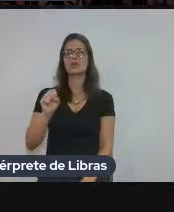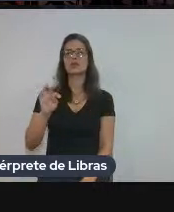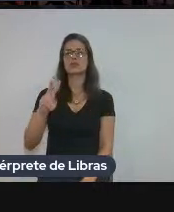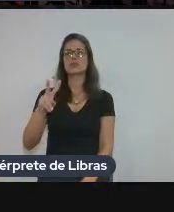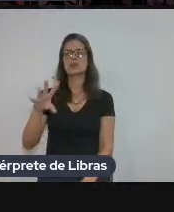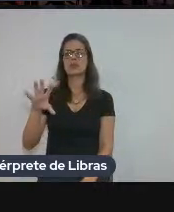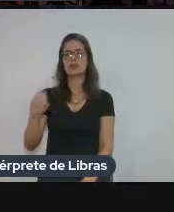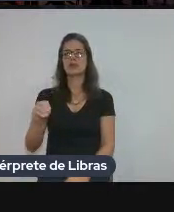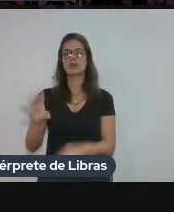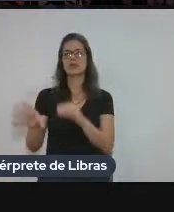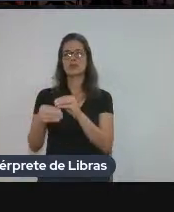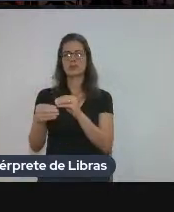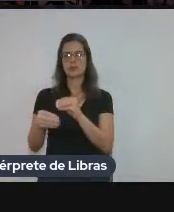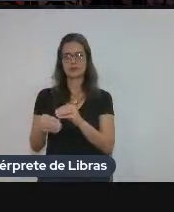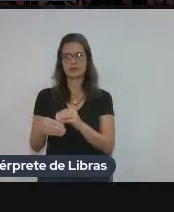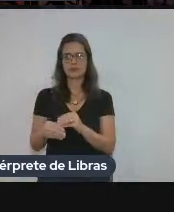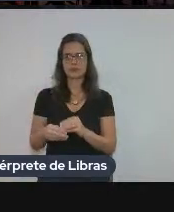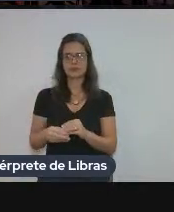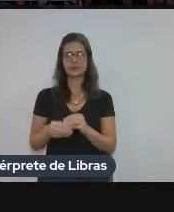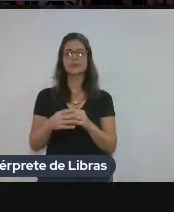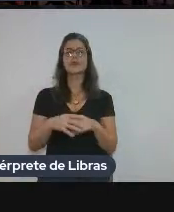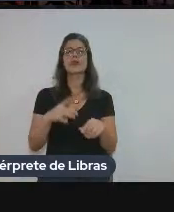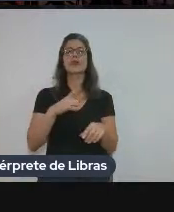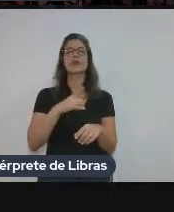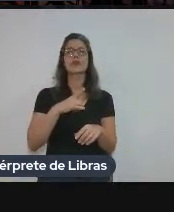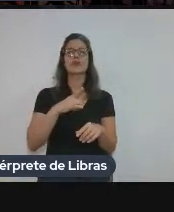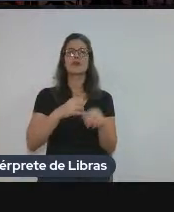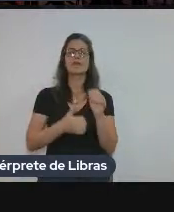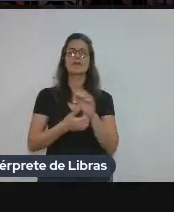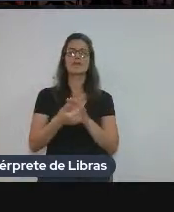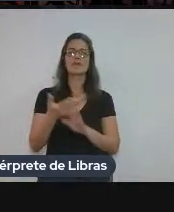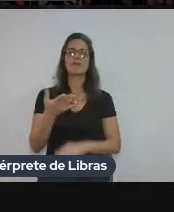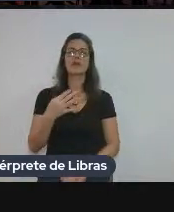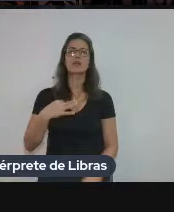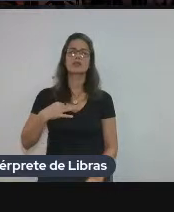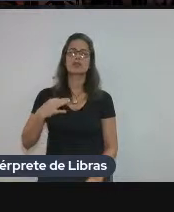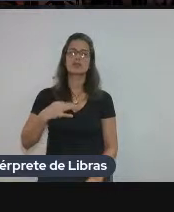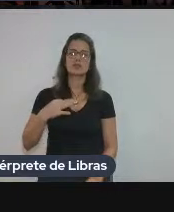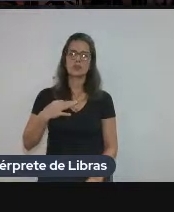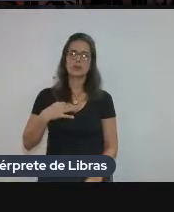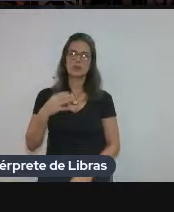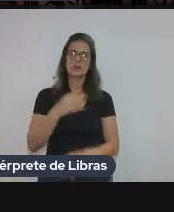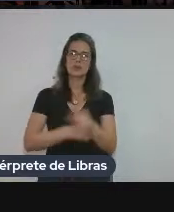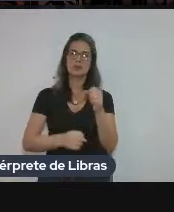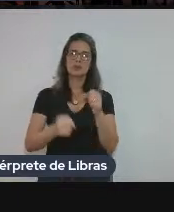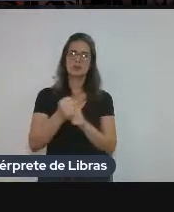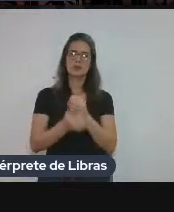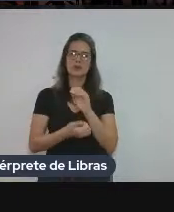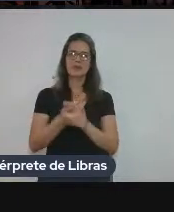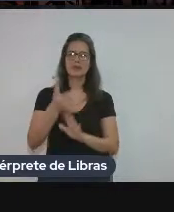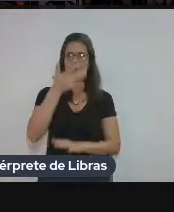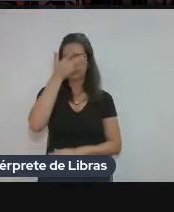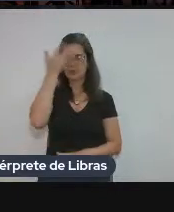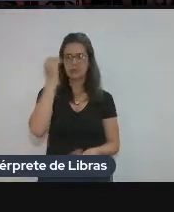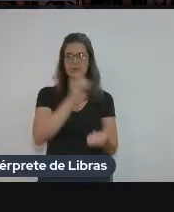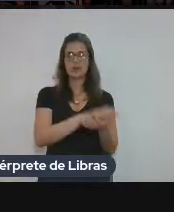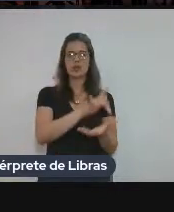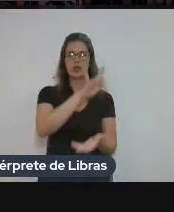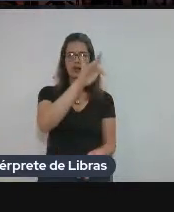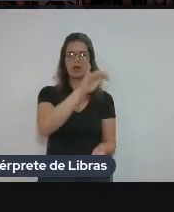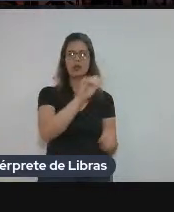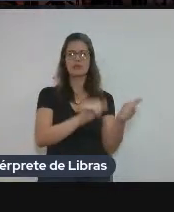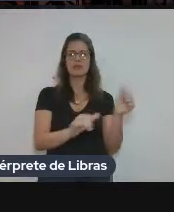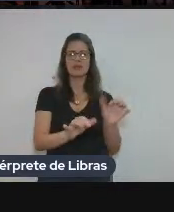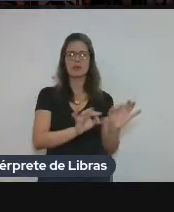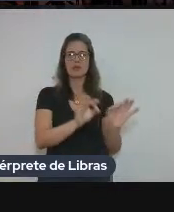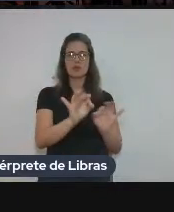Glossário. A gente teve um boom de voluntários no ano passado, várias pessoas ajudaram a gente a limpar o corte, e